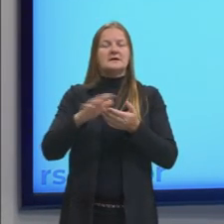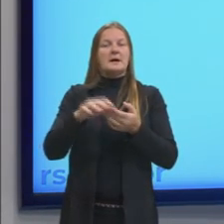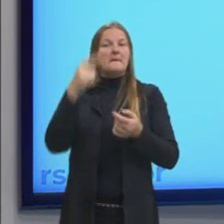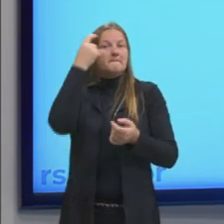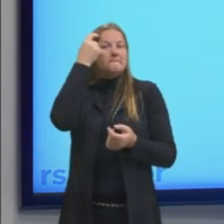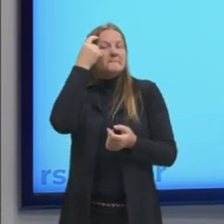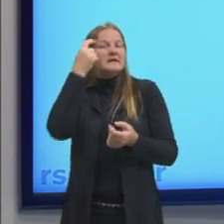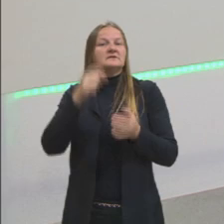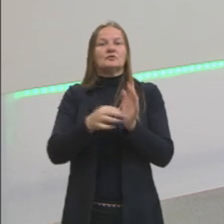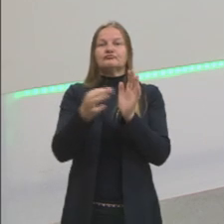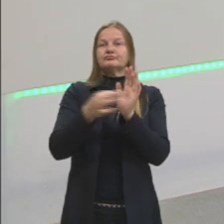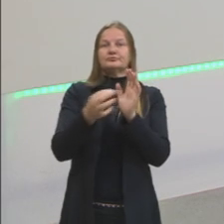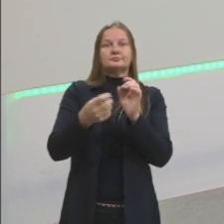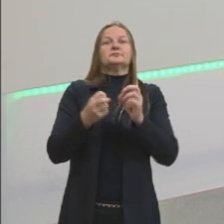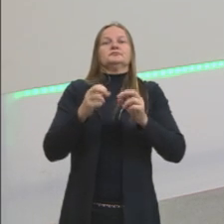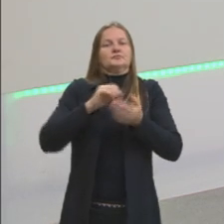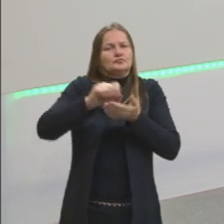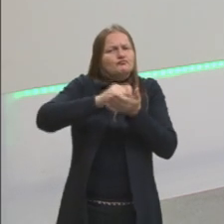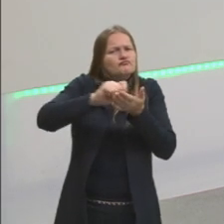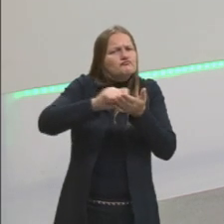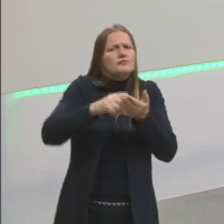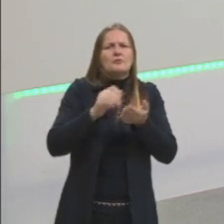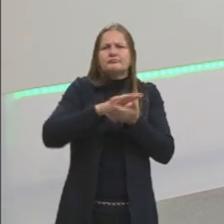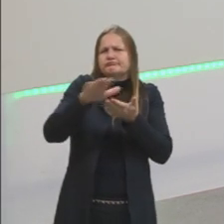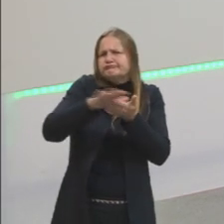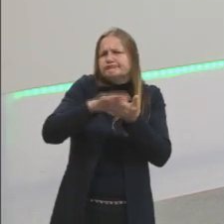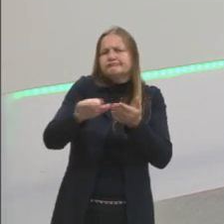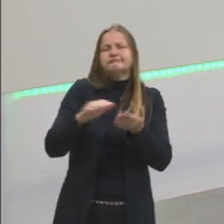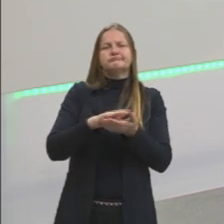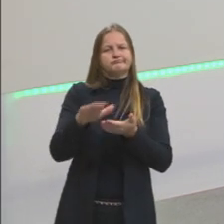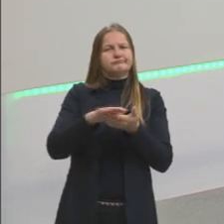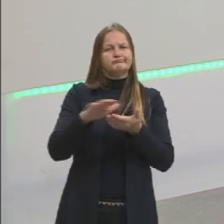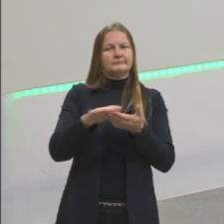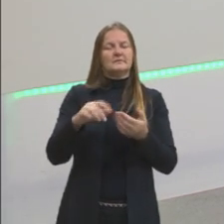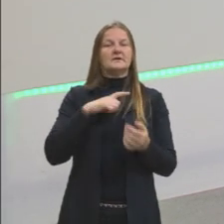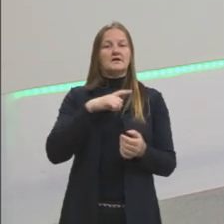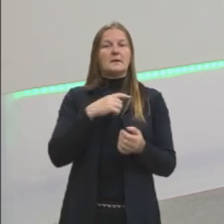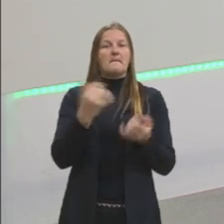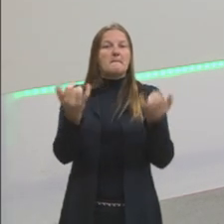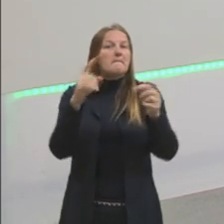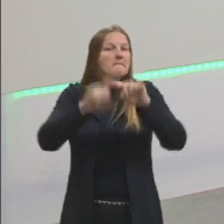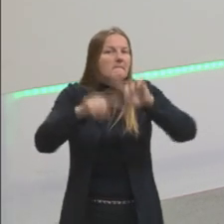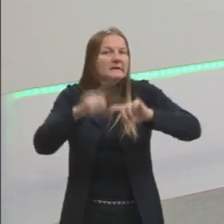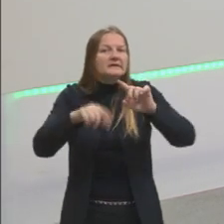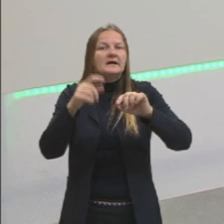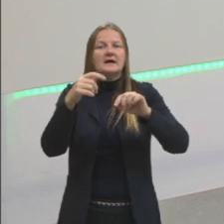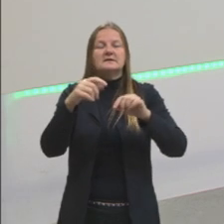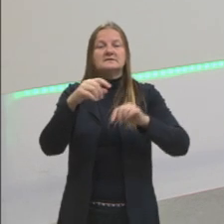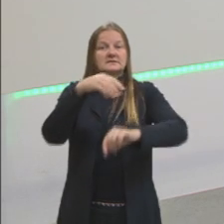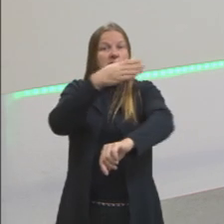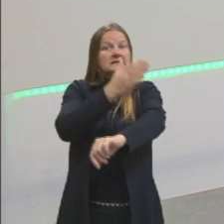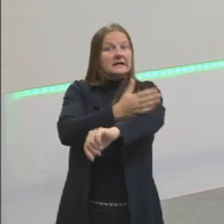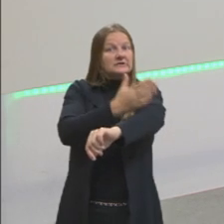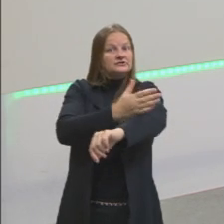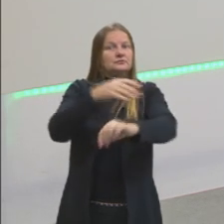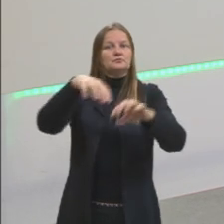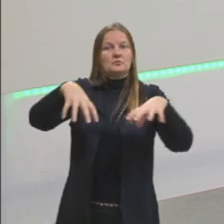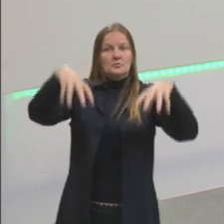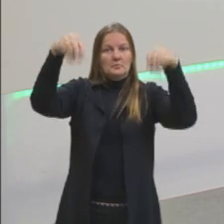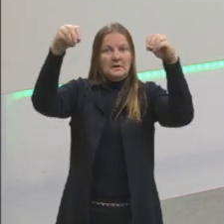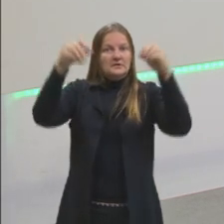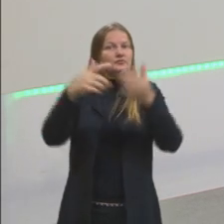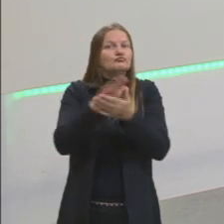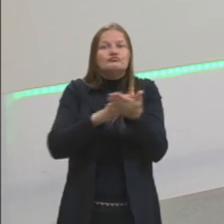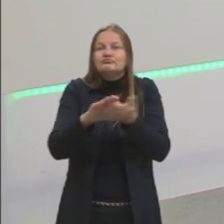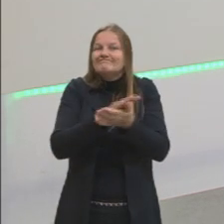expressão, liberdade de escrever, vão ter acesso a outros materiais, que até então, na Idade Média, eram muito escassos.